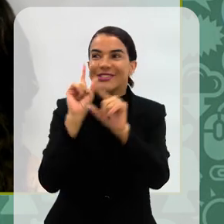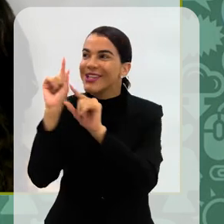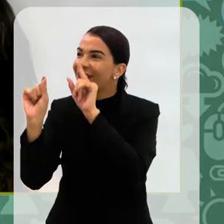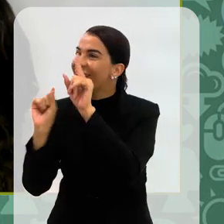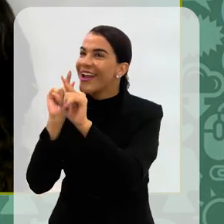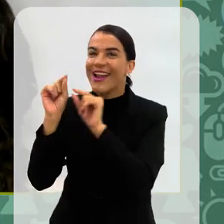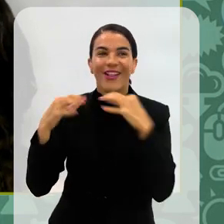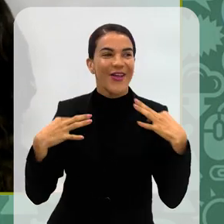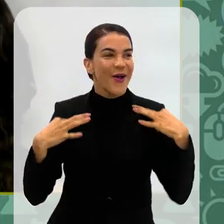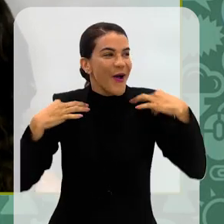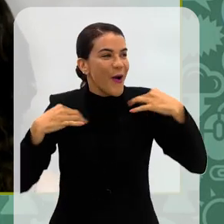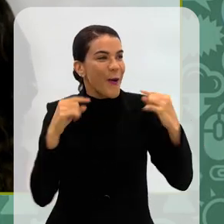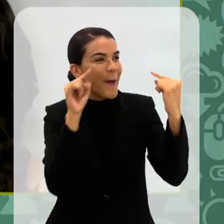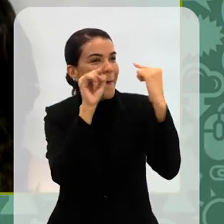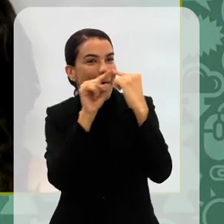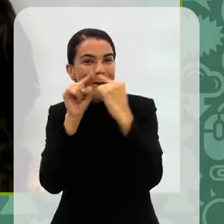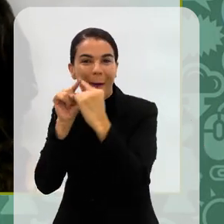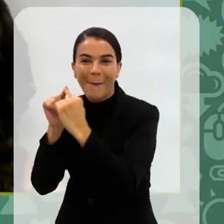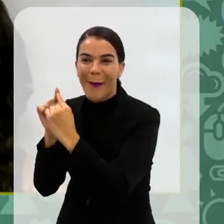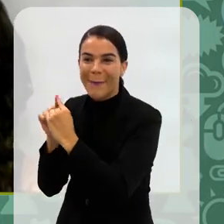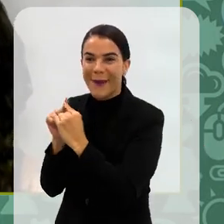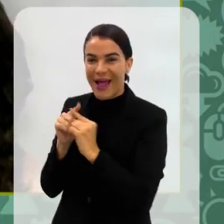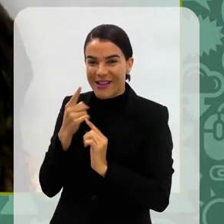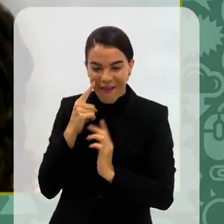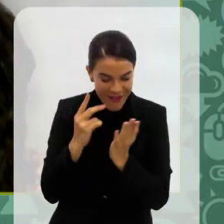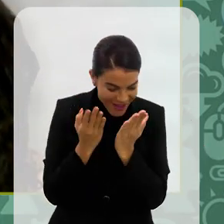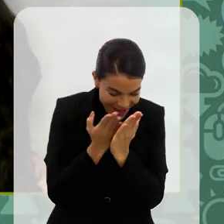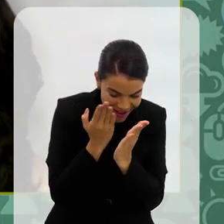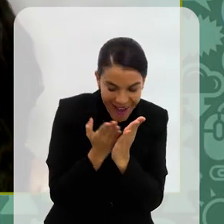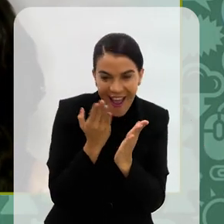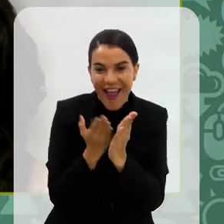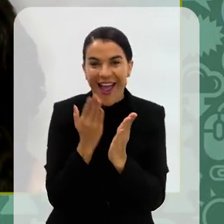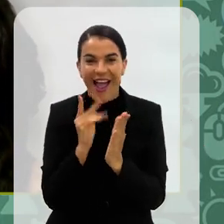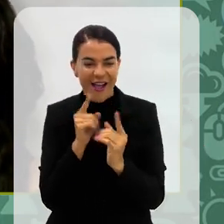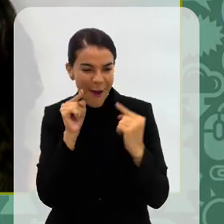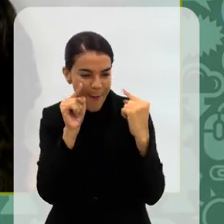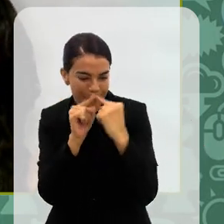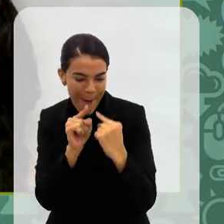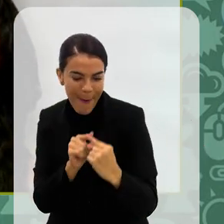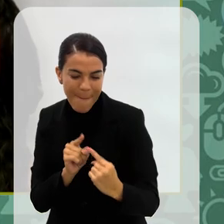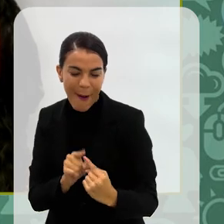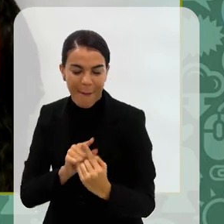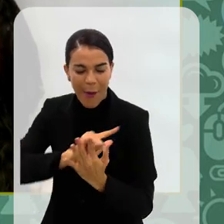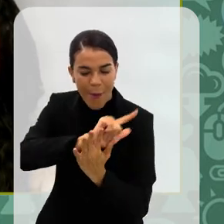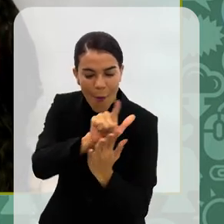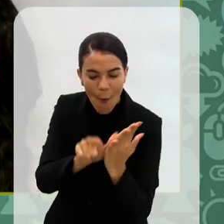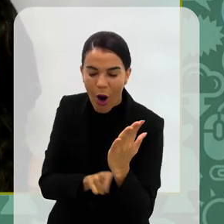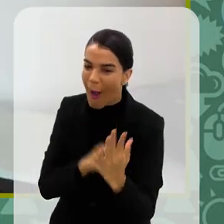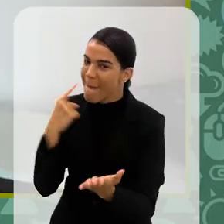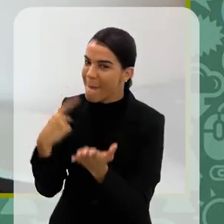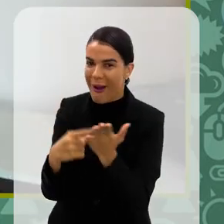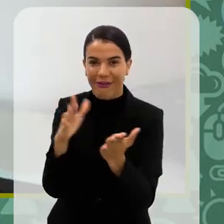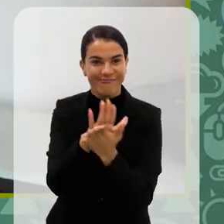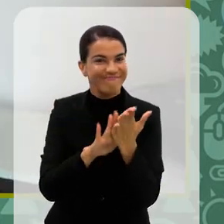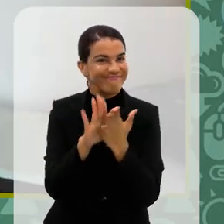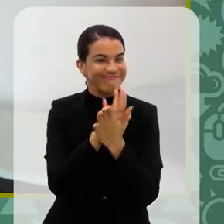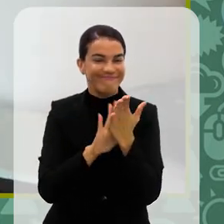roupas que eu vou usar, já estou esquematizando a minha agenda para não ter nada naqueles dias.